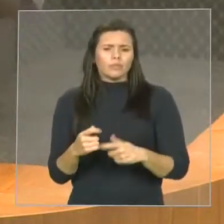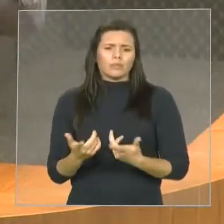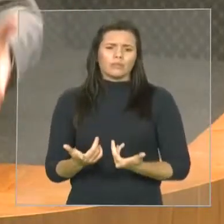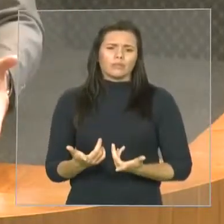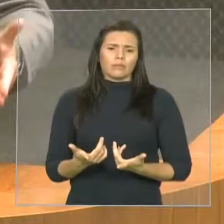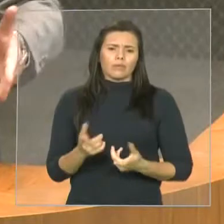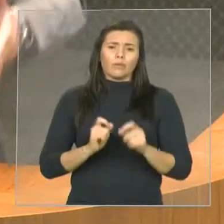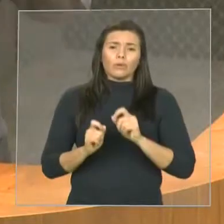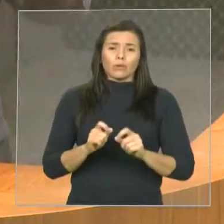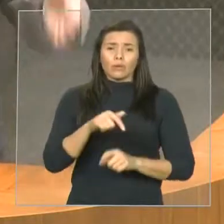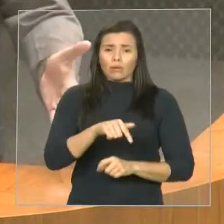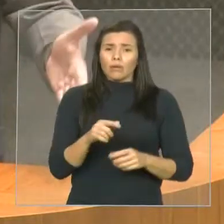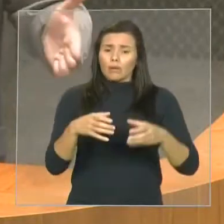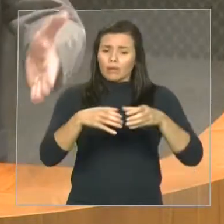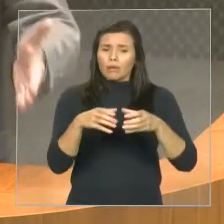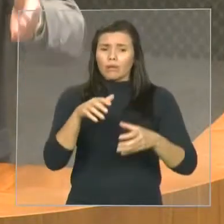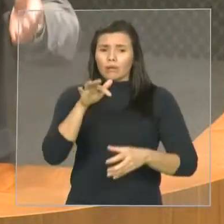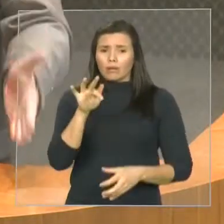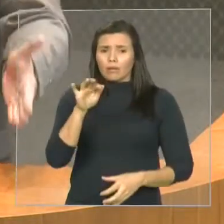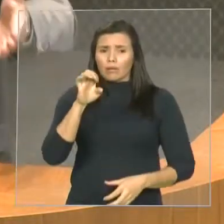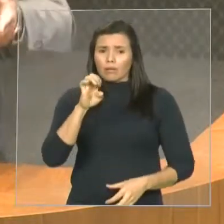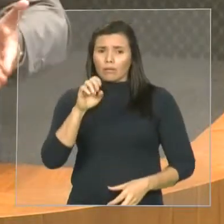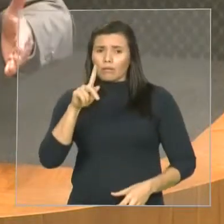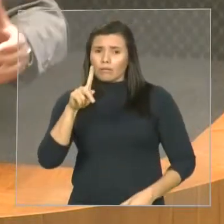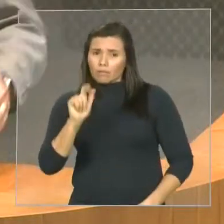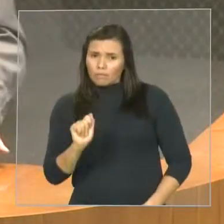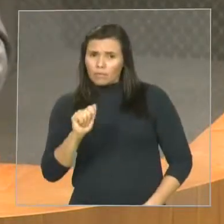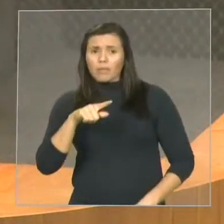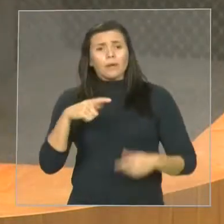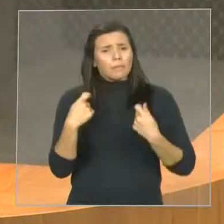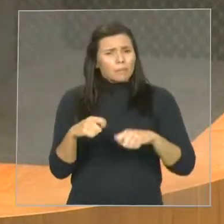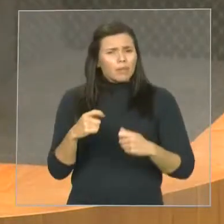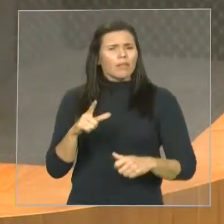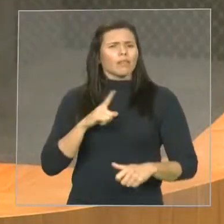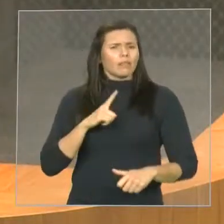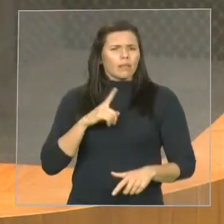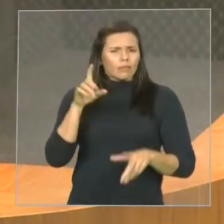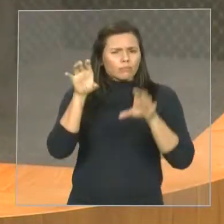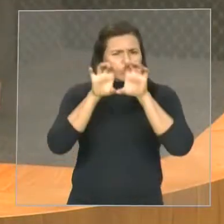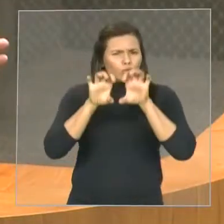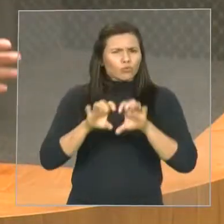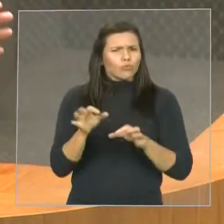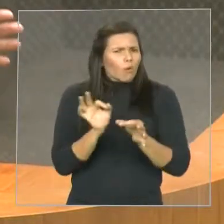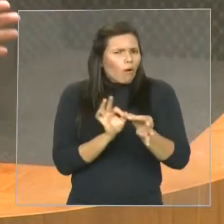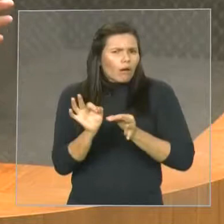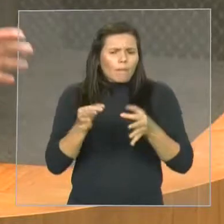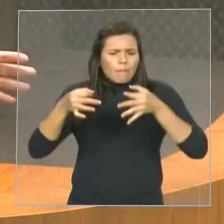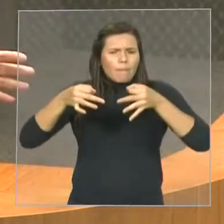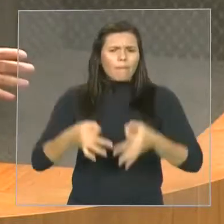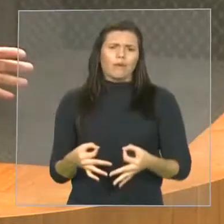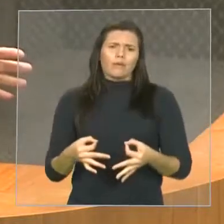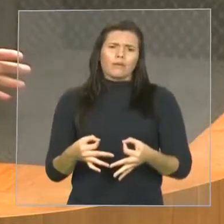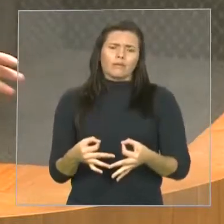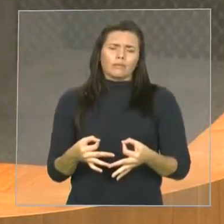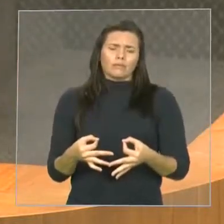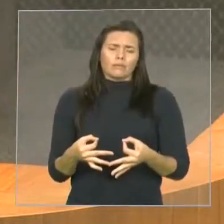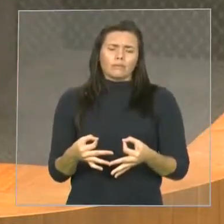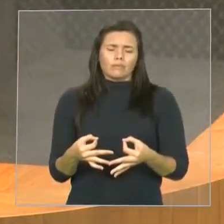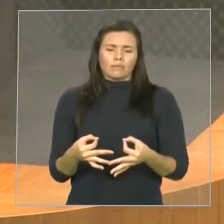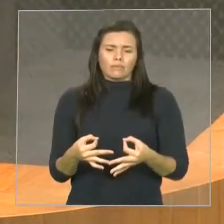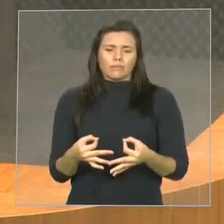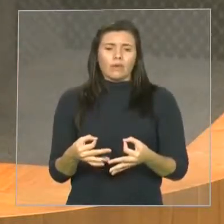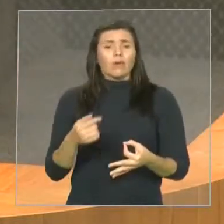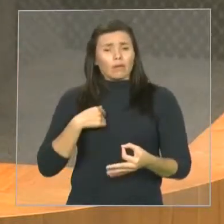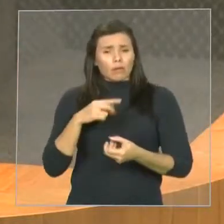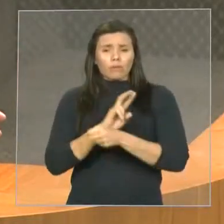é gerar recursos, administrar os bens dos sociedades públicos para que eles possam receber sua aposentadoria. Então, é isso que nós defendemos. E eu